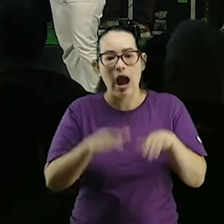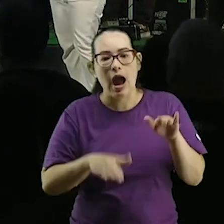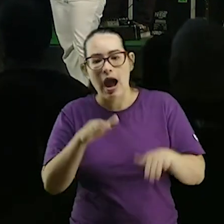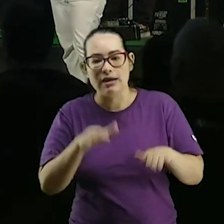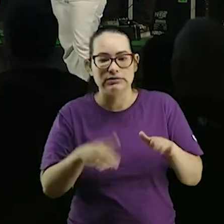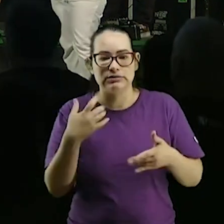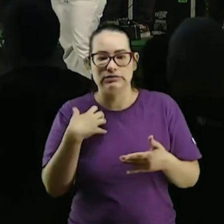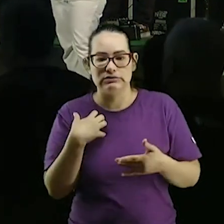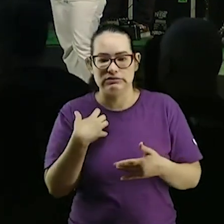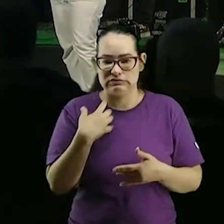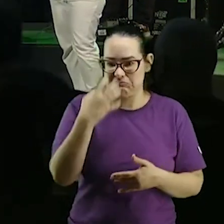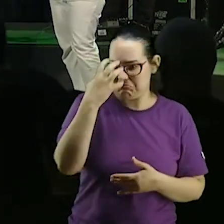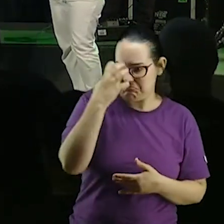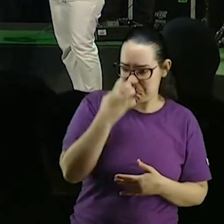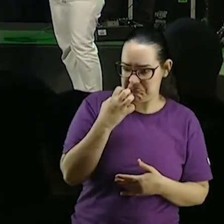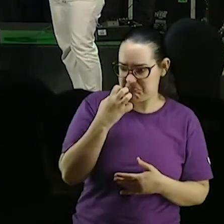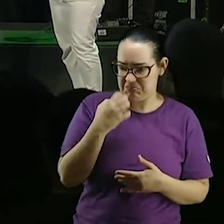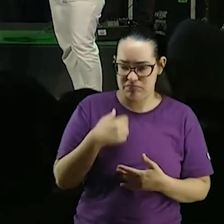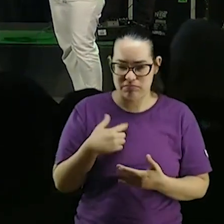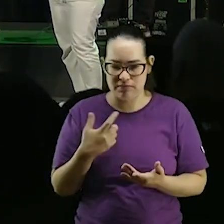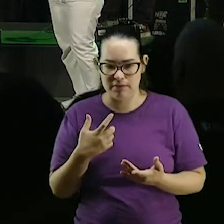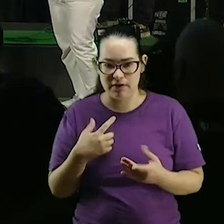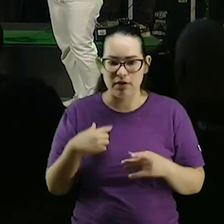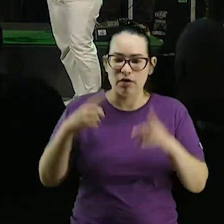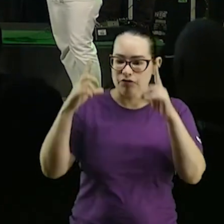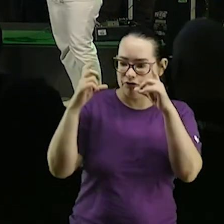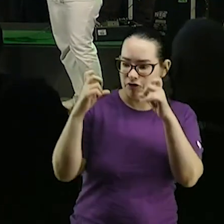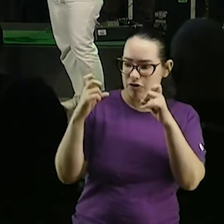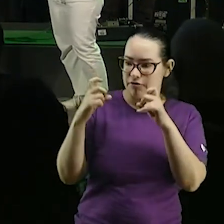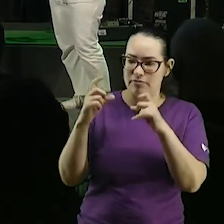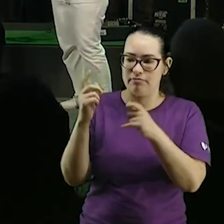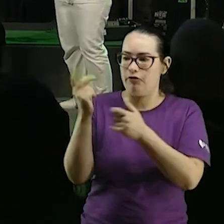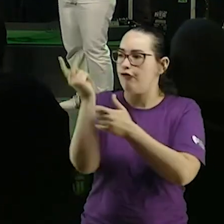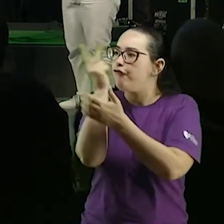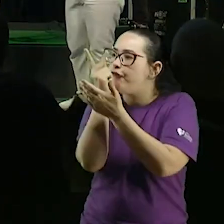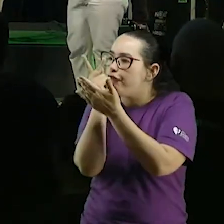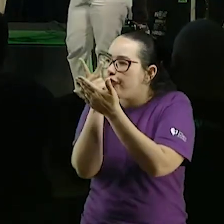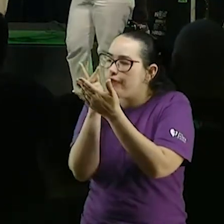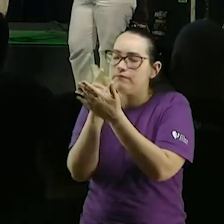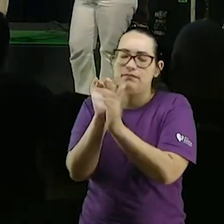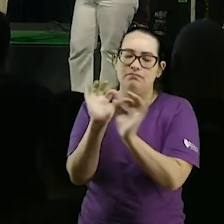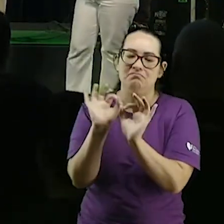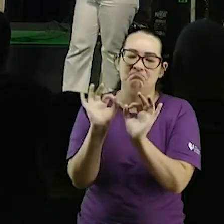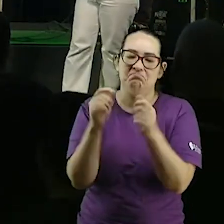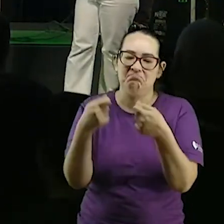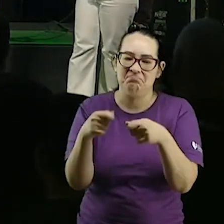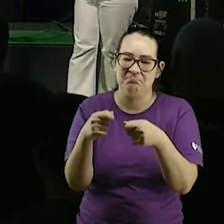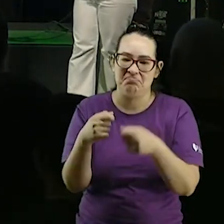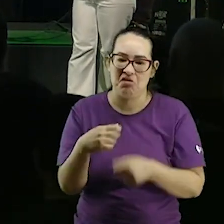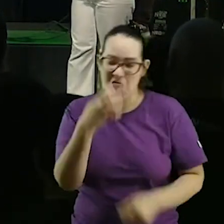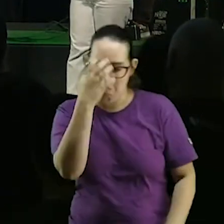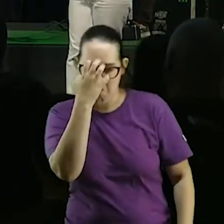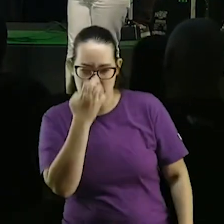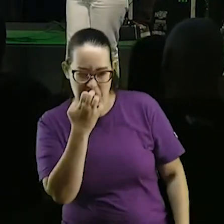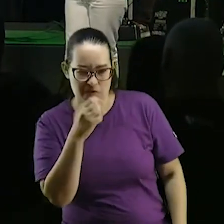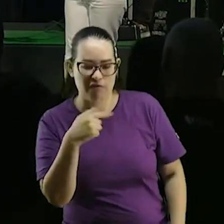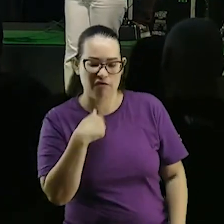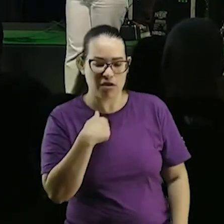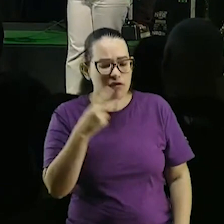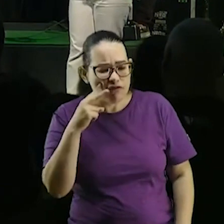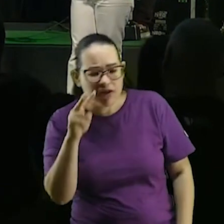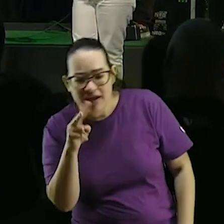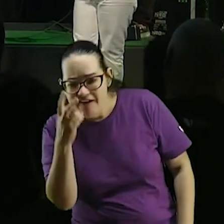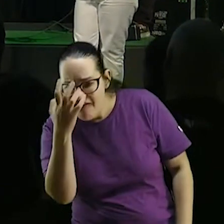não precisa nem fazer Photoshop para você ficar feio faz uma cara feia um cara feia para mim é fome pastor faz uma cara